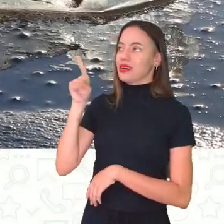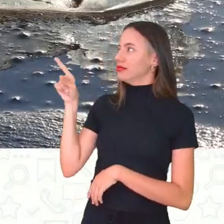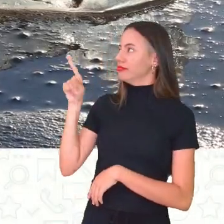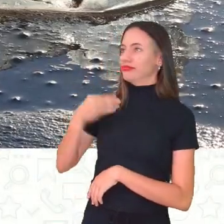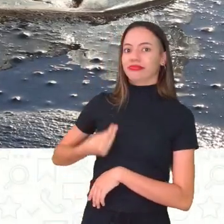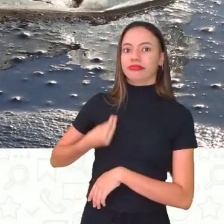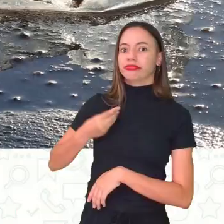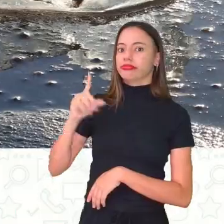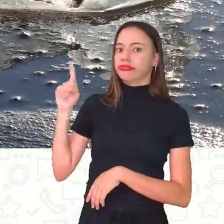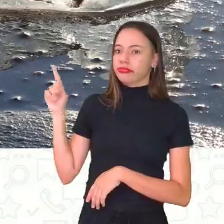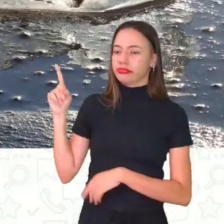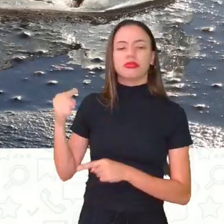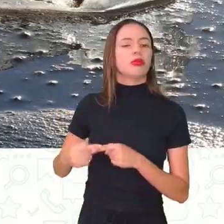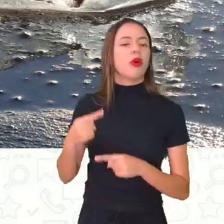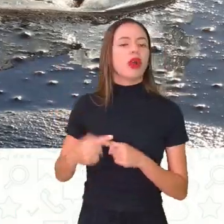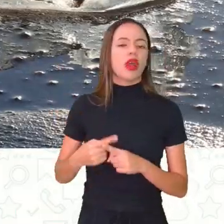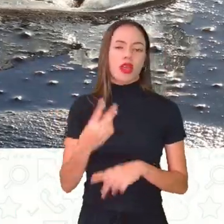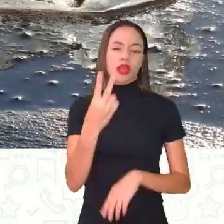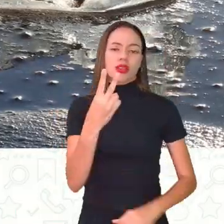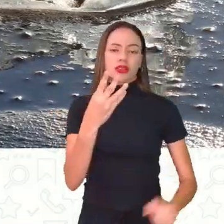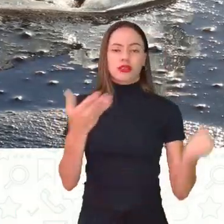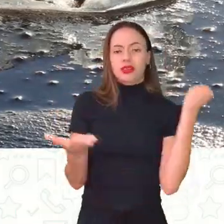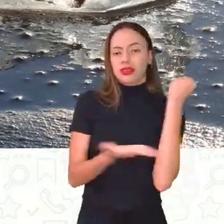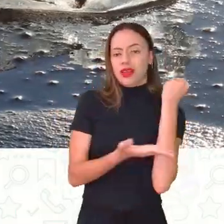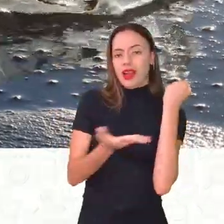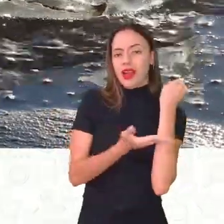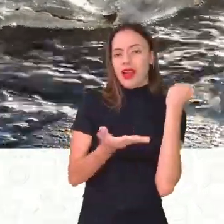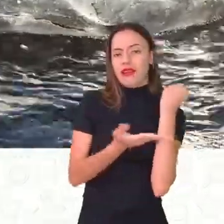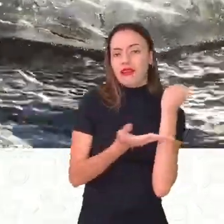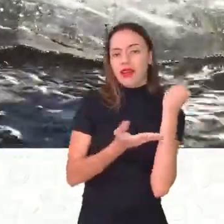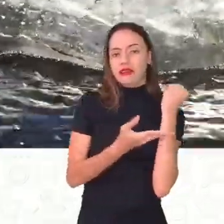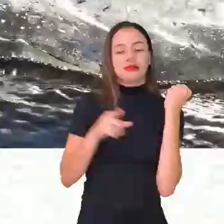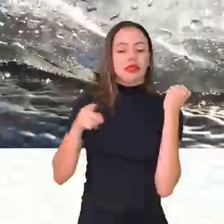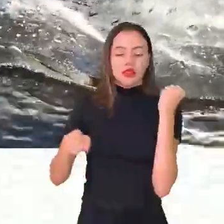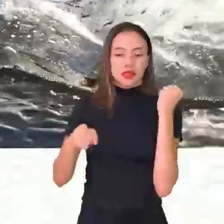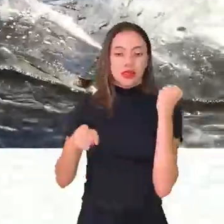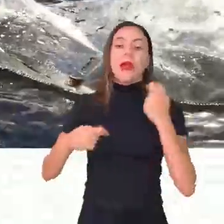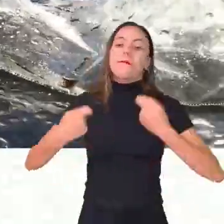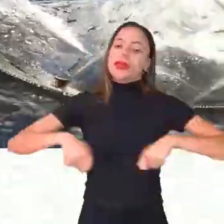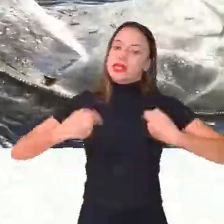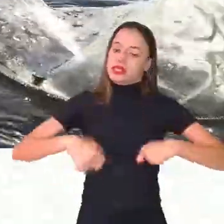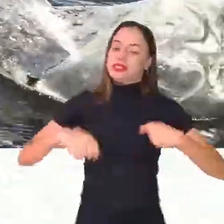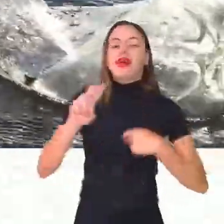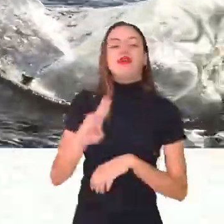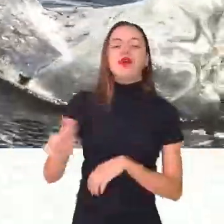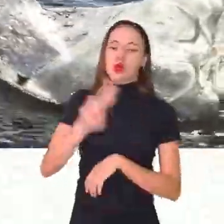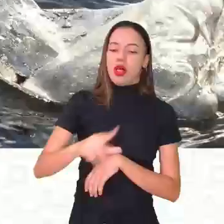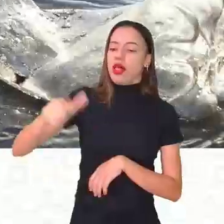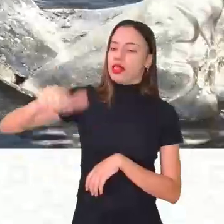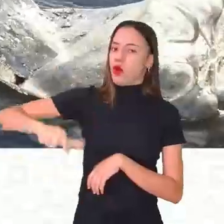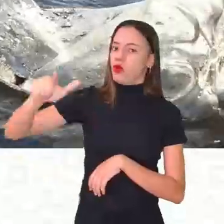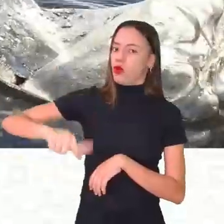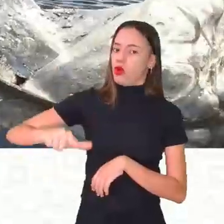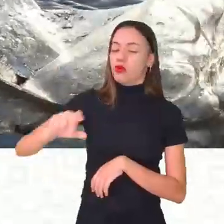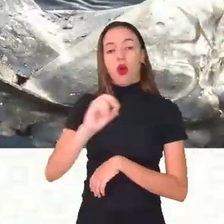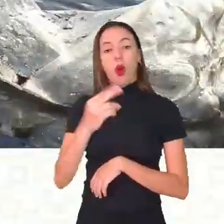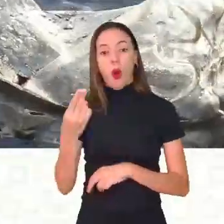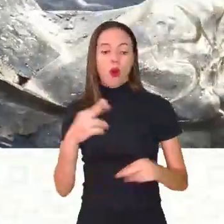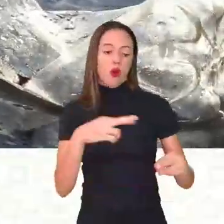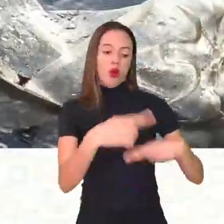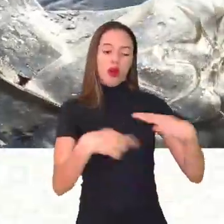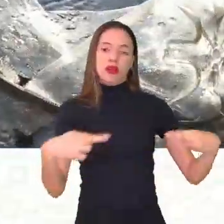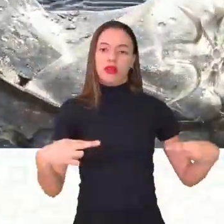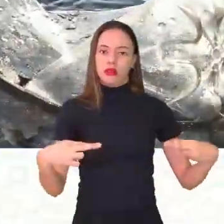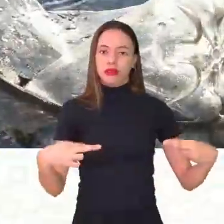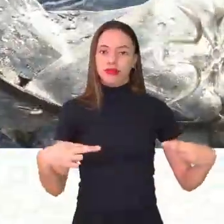Por quê? Porque são garrafas plásticas que deveriam ter sido reutilizadas ou deveriam ter sido recicladas